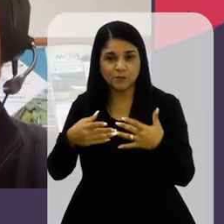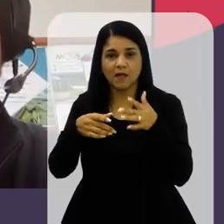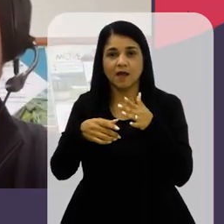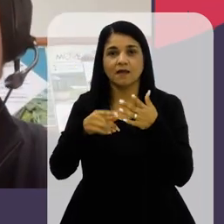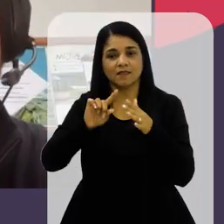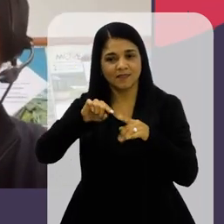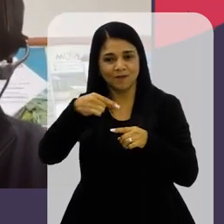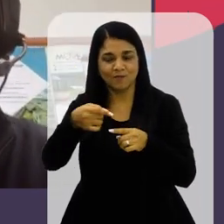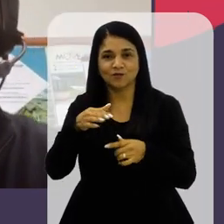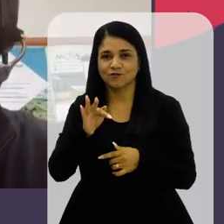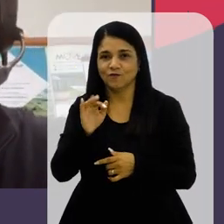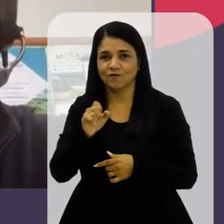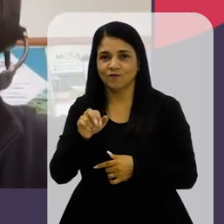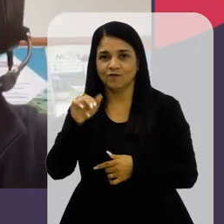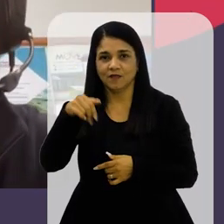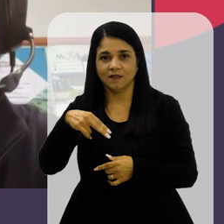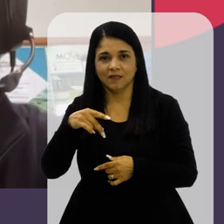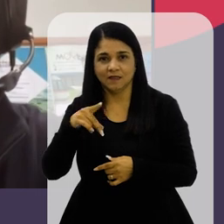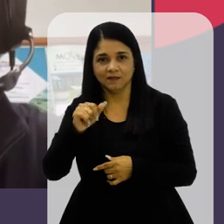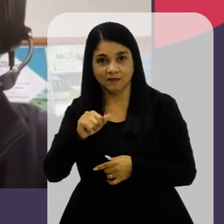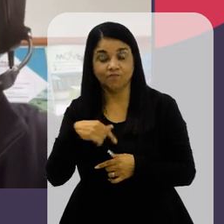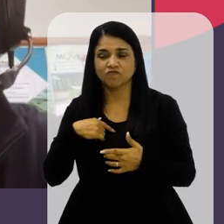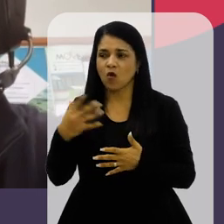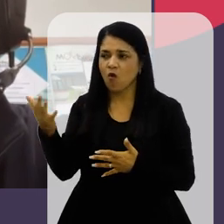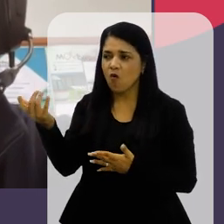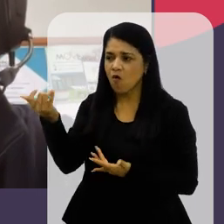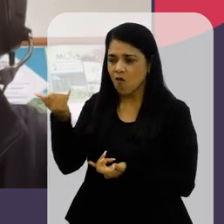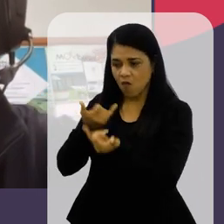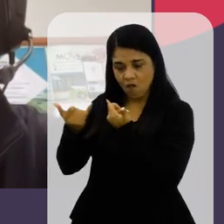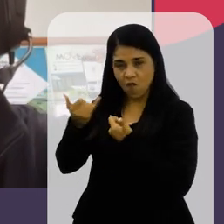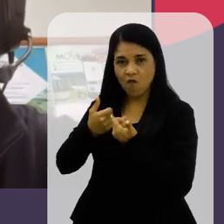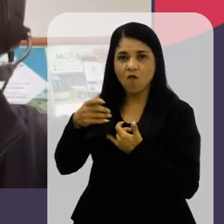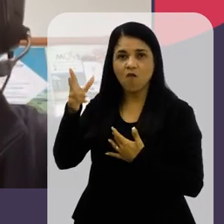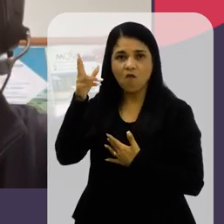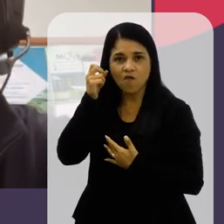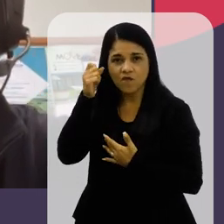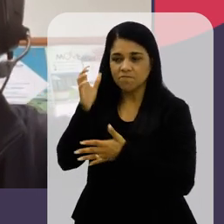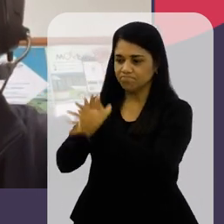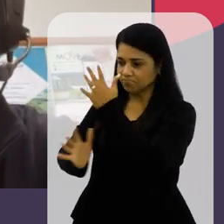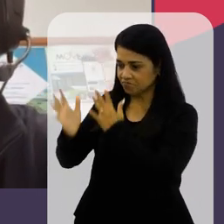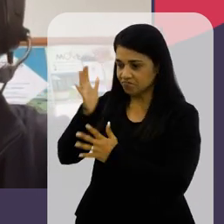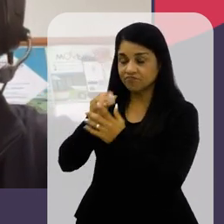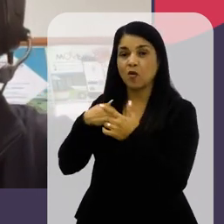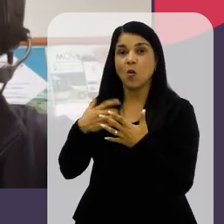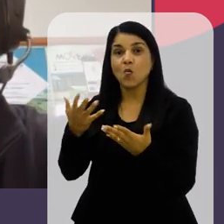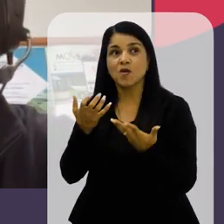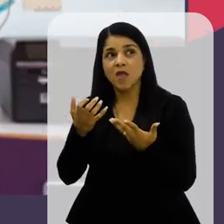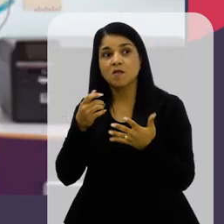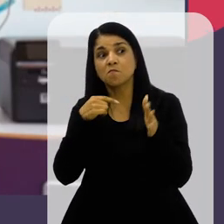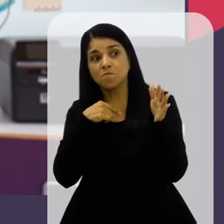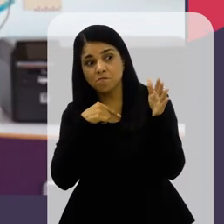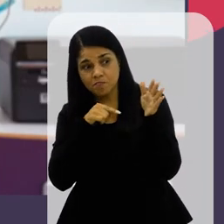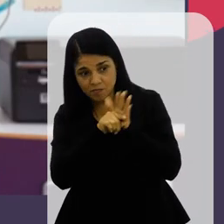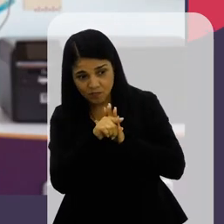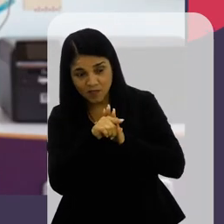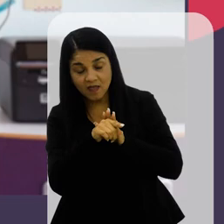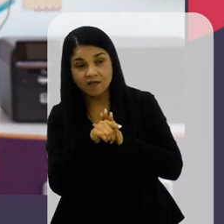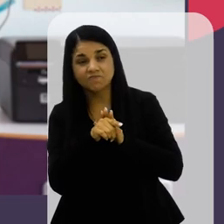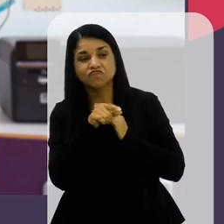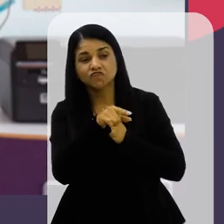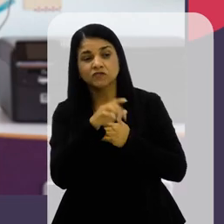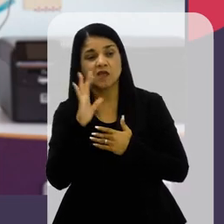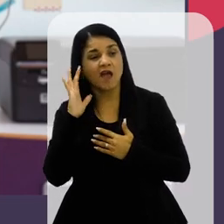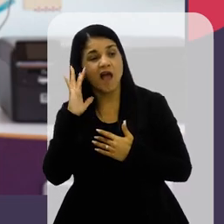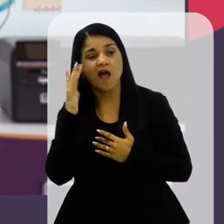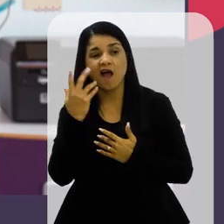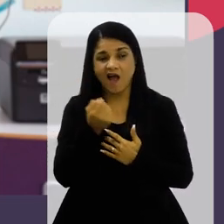Obrigada Vinícius Então quero ouvir Sim Fernanda Como é que você Selecionou 5 de 500 Eu ia até Te perguntar Se